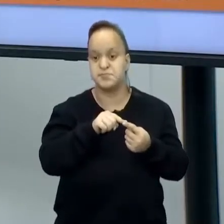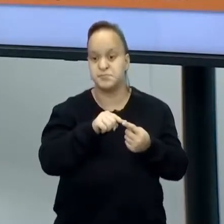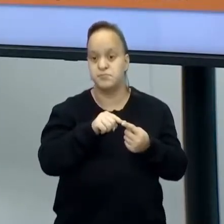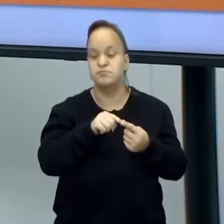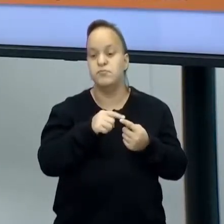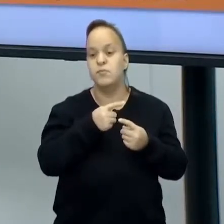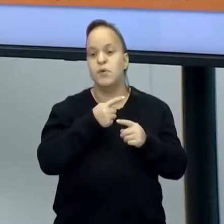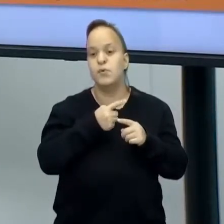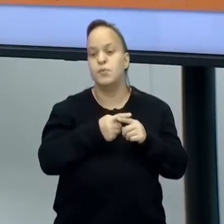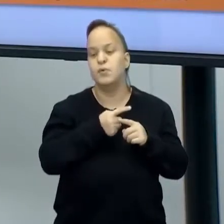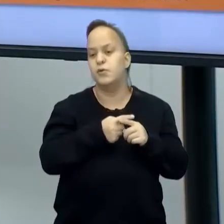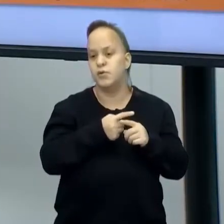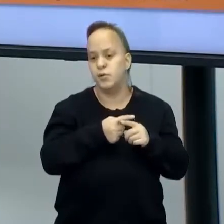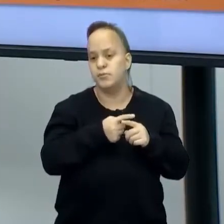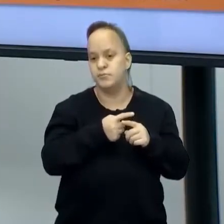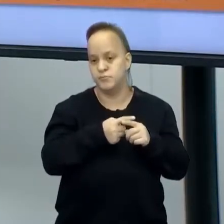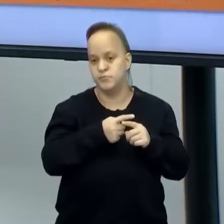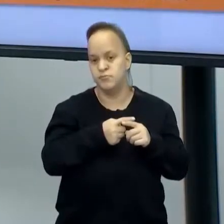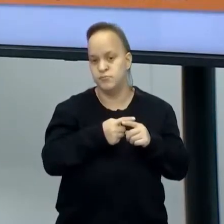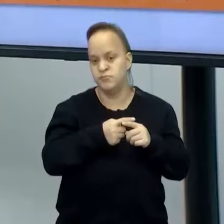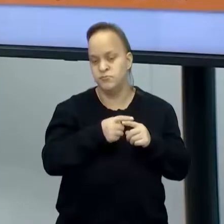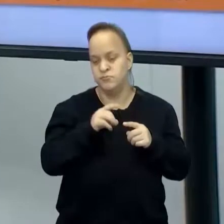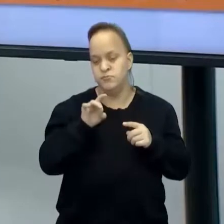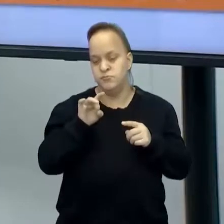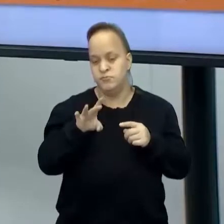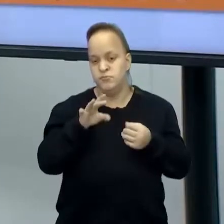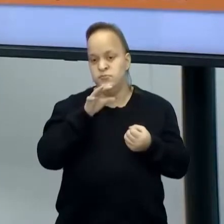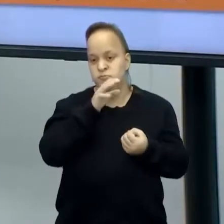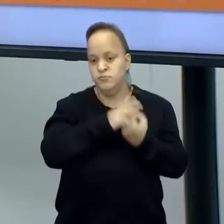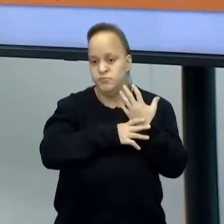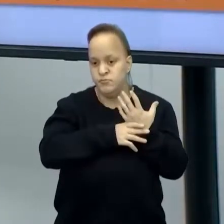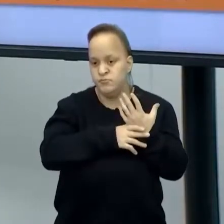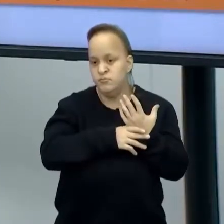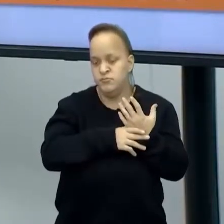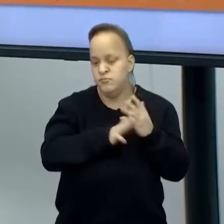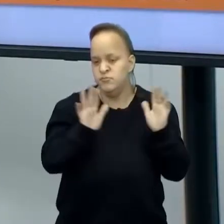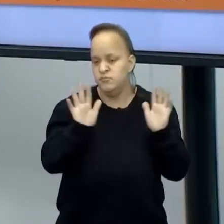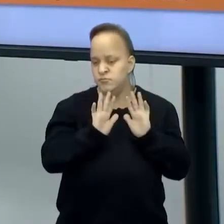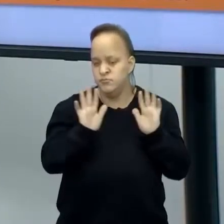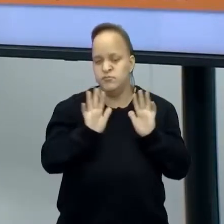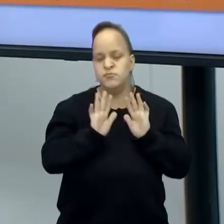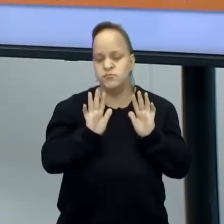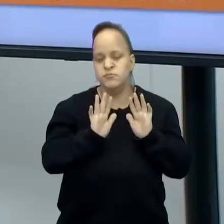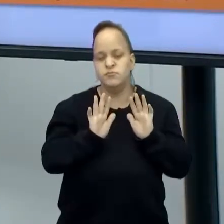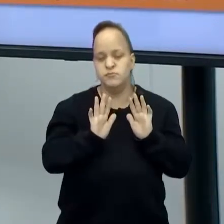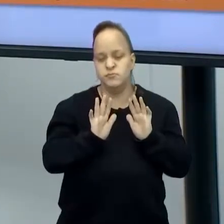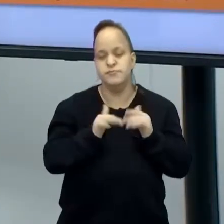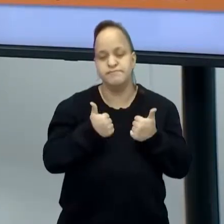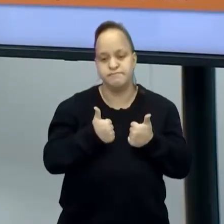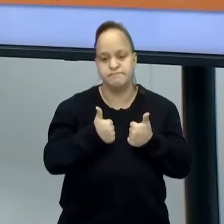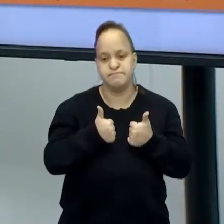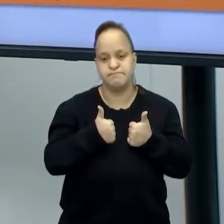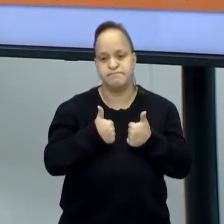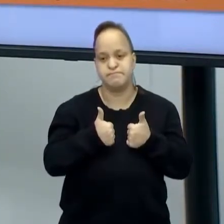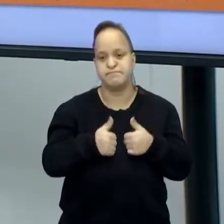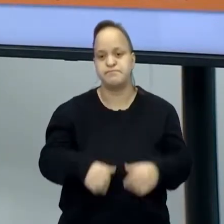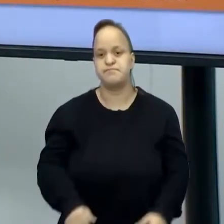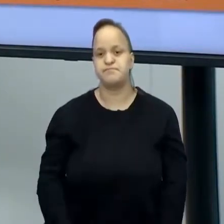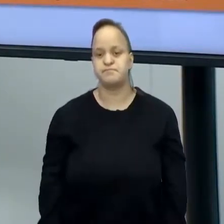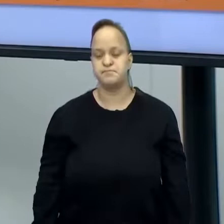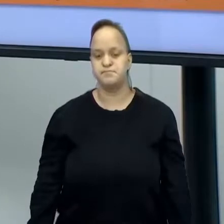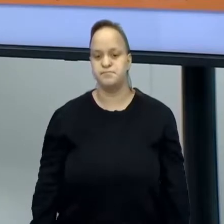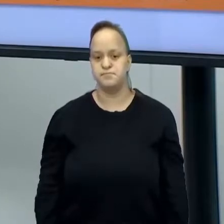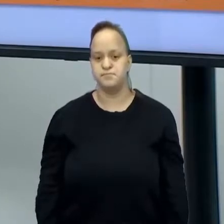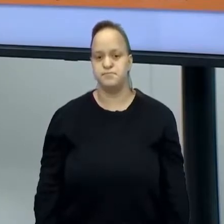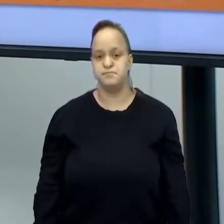porquê. Não simplesmente algo solto no ar. Combinado? Então, esses aí